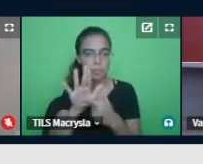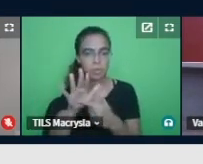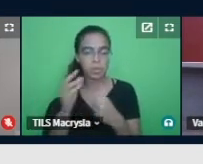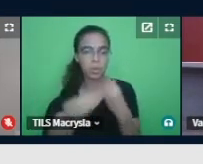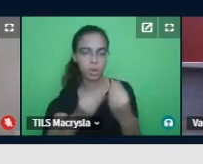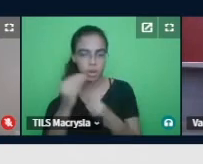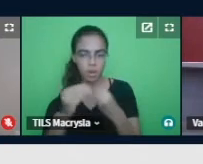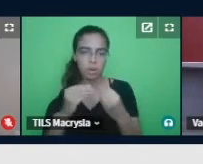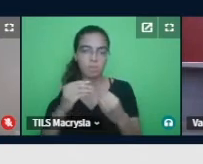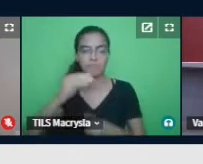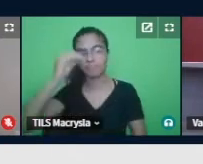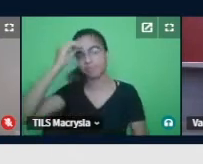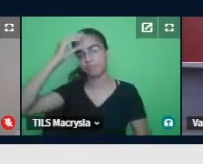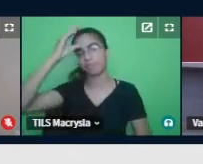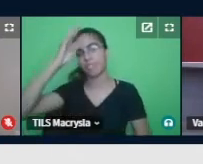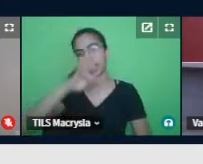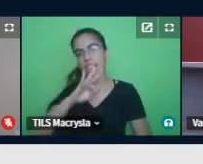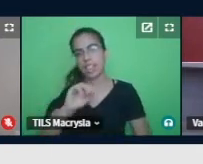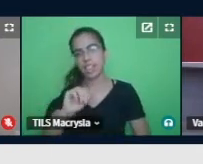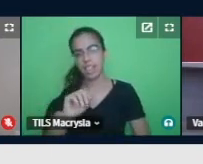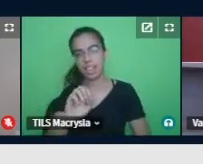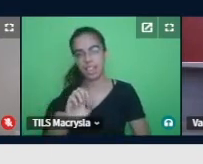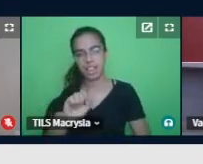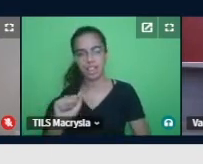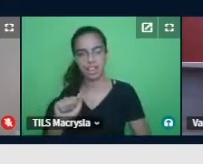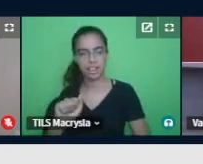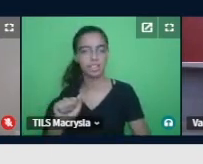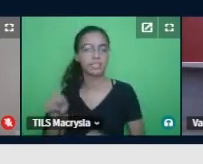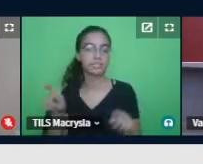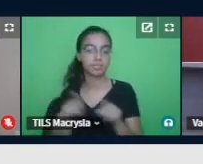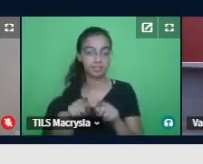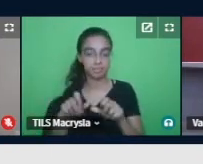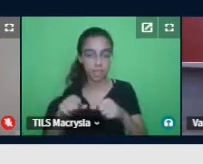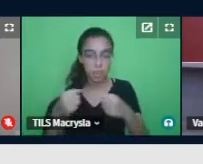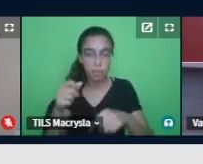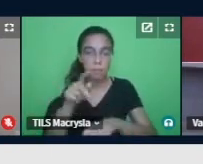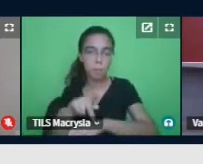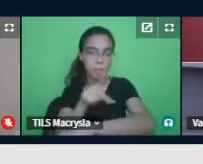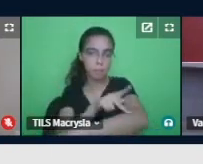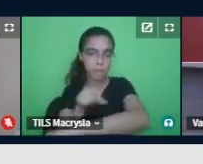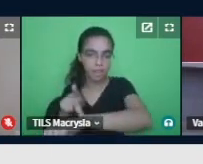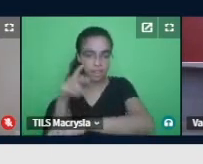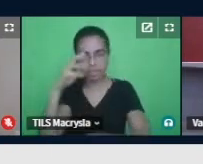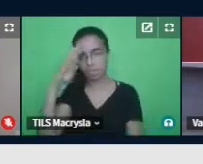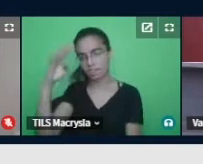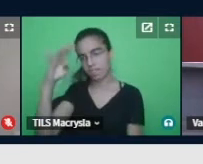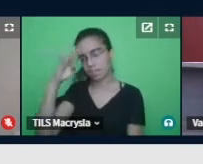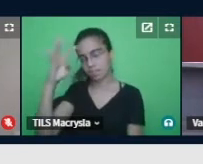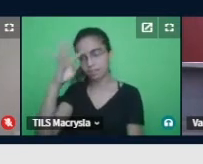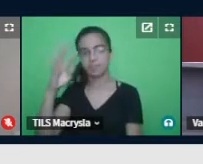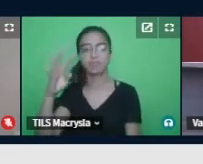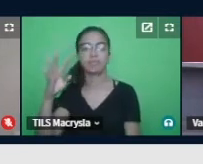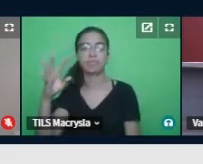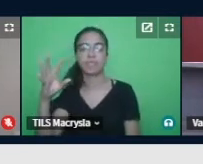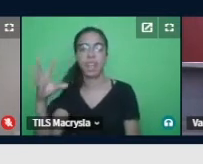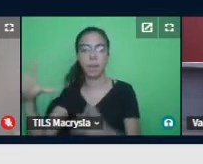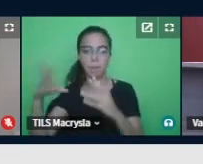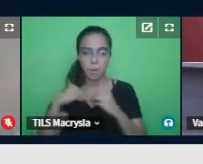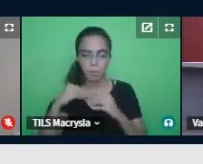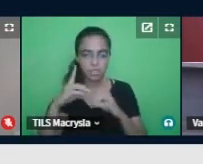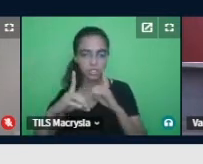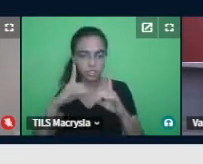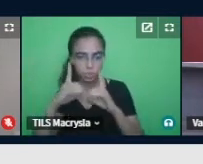anseios, algumas ações pedagógicas antes das reflexões, há a apropriação do discurso, há ações